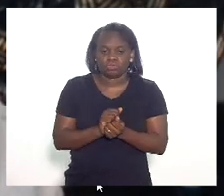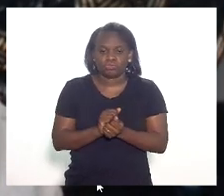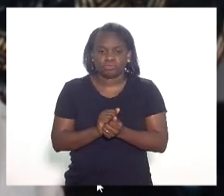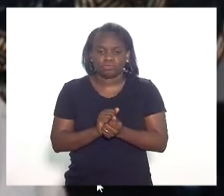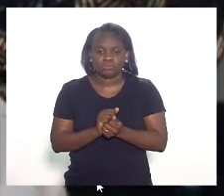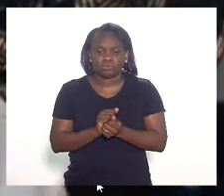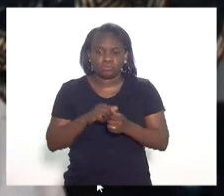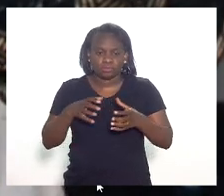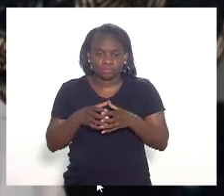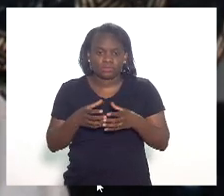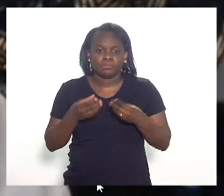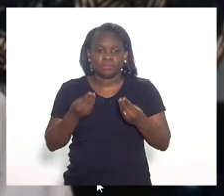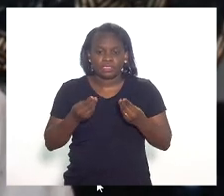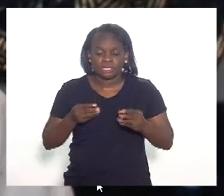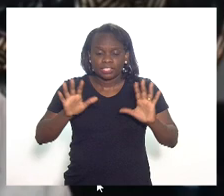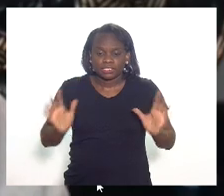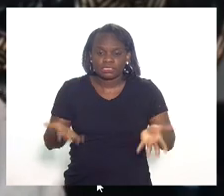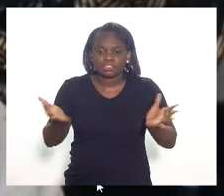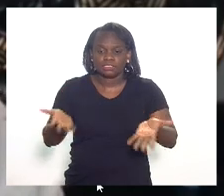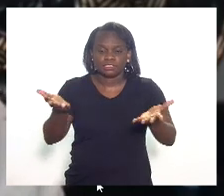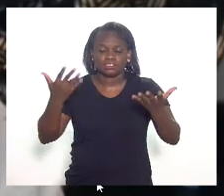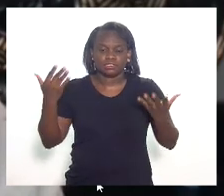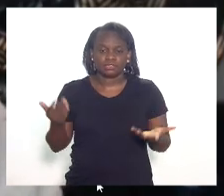que a gente consiga fomentar